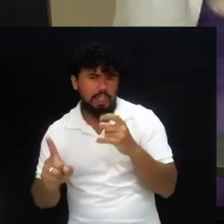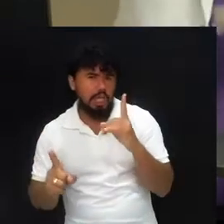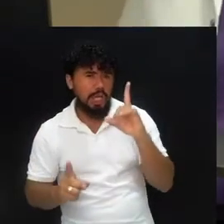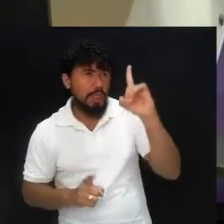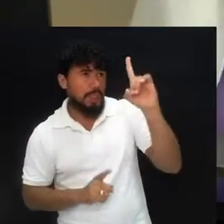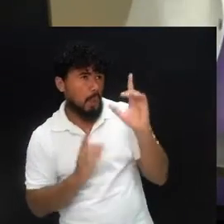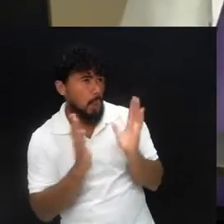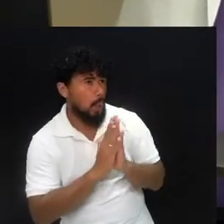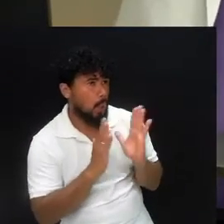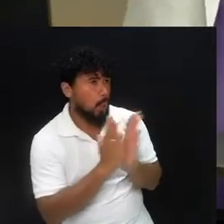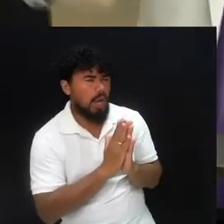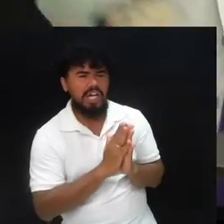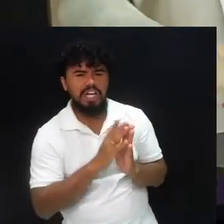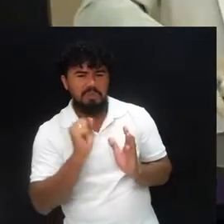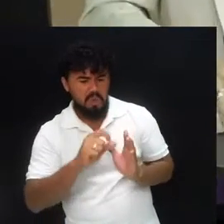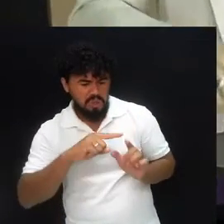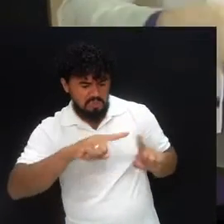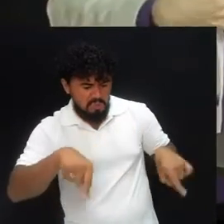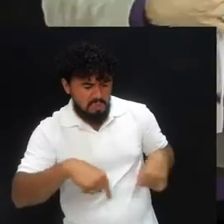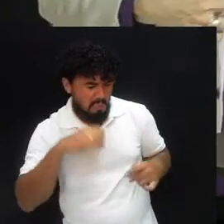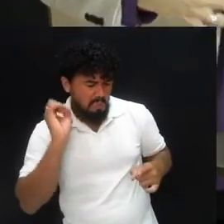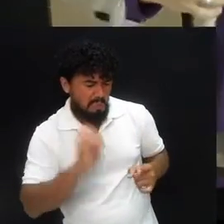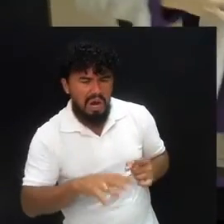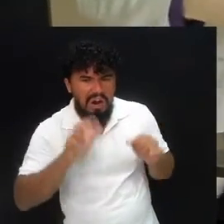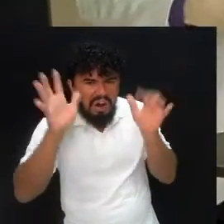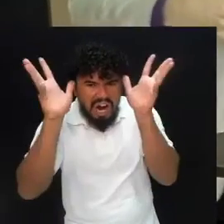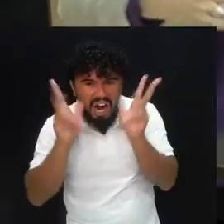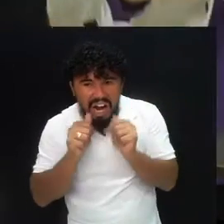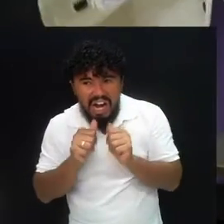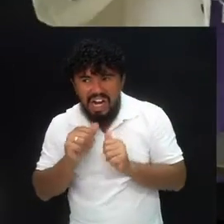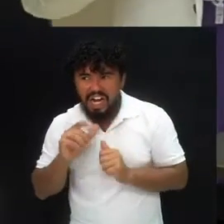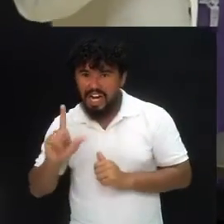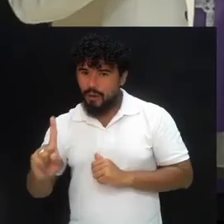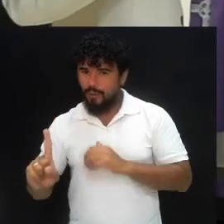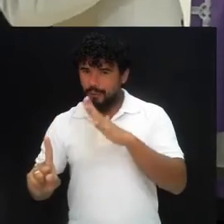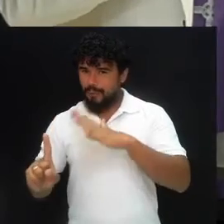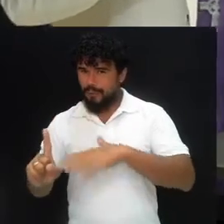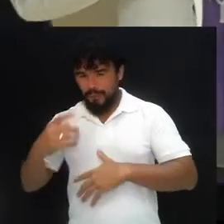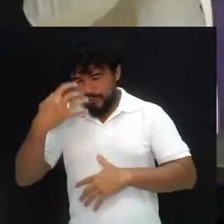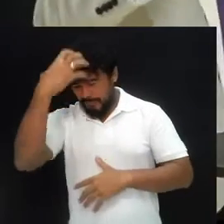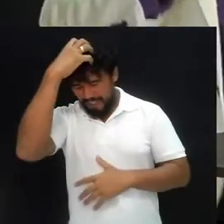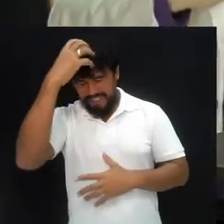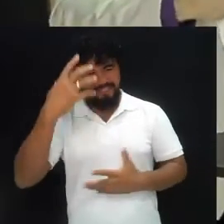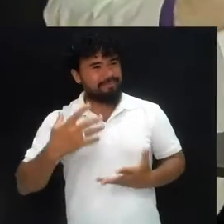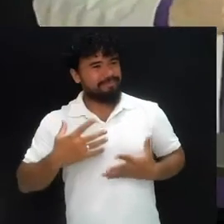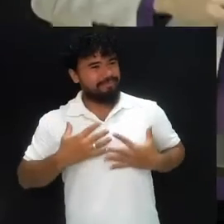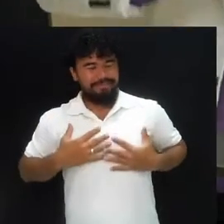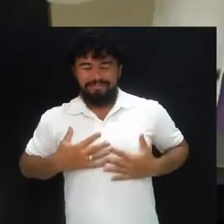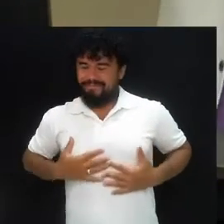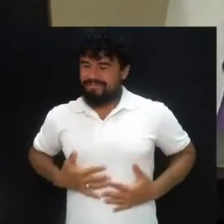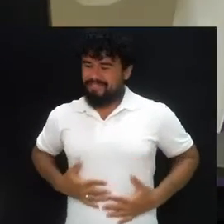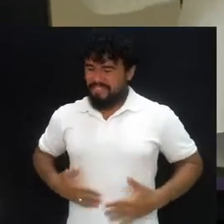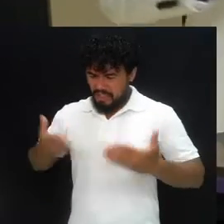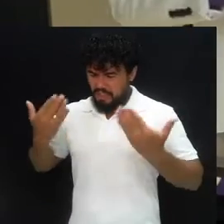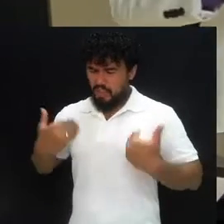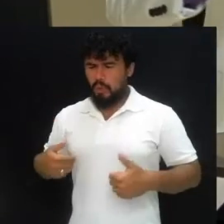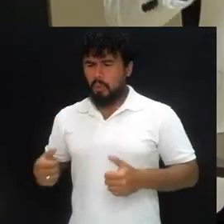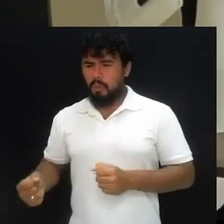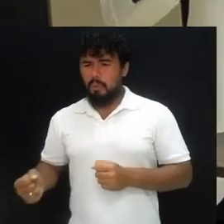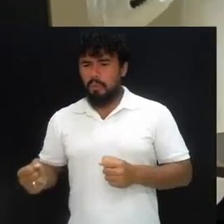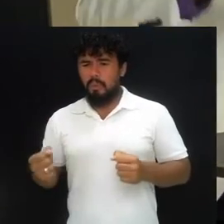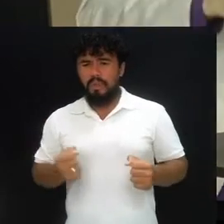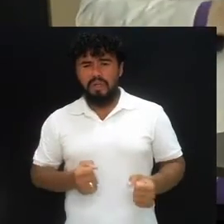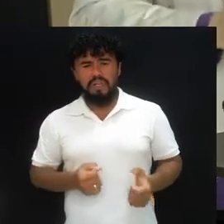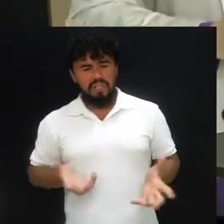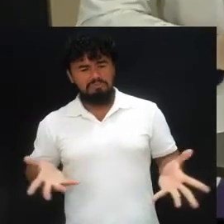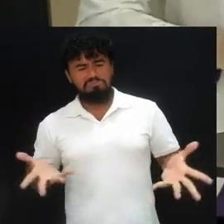divindade que seja jogada na cova dos leões. E o rei se sentiu todo orgulhoso. E disse, realmente eu sou o todo poderoso. Eu